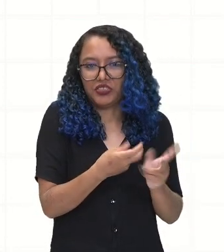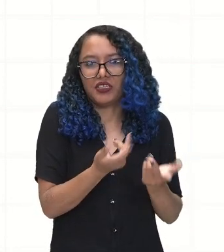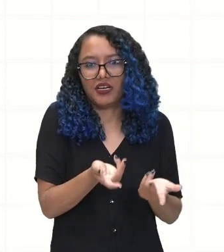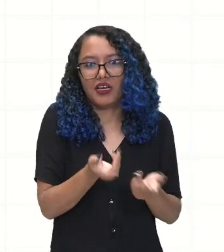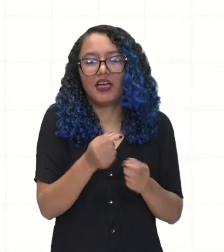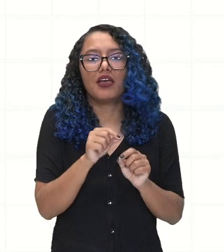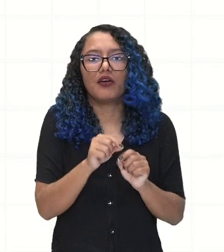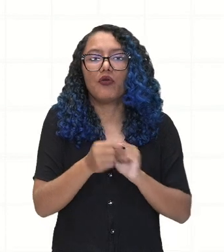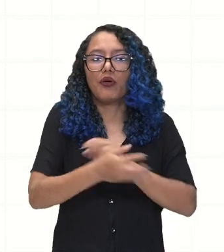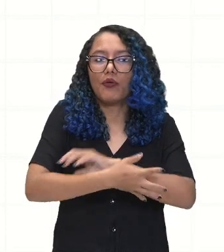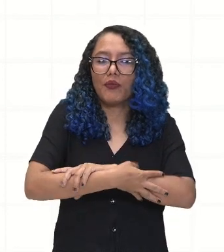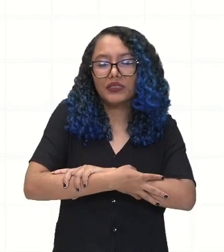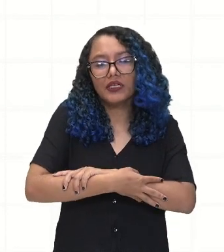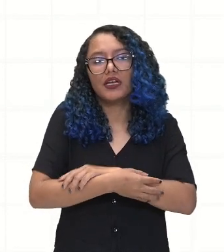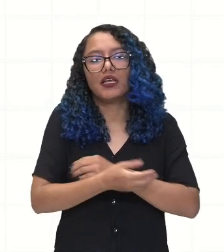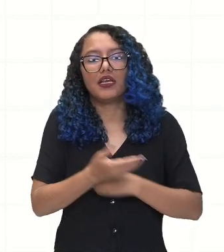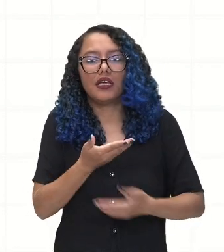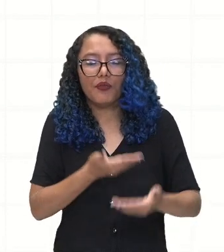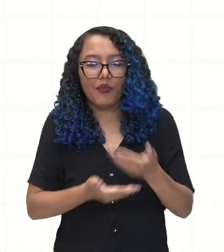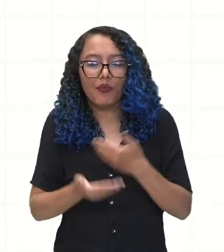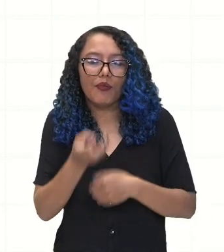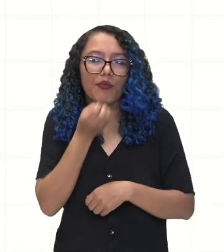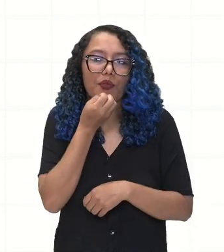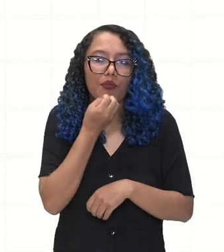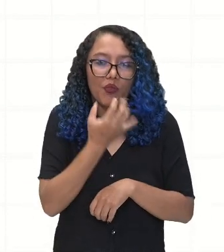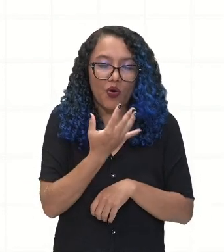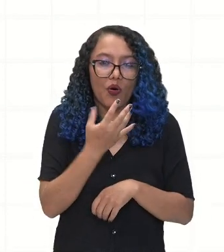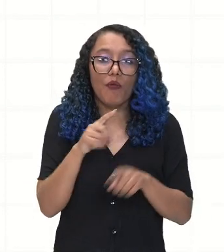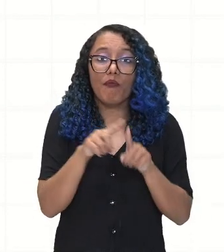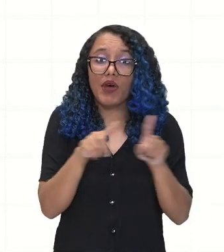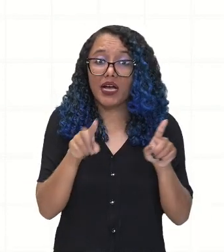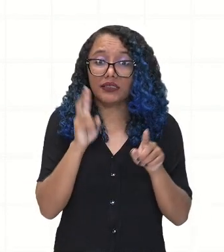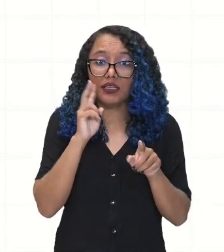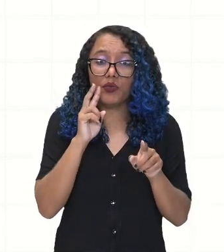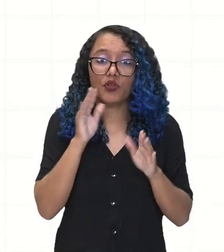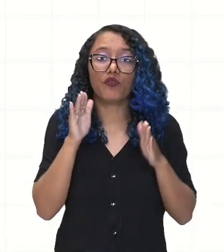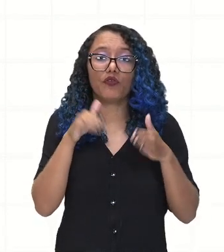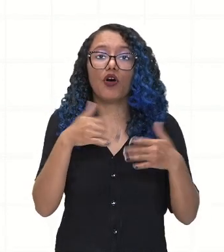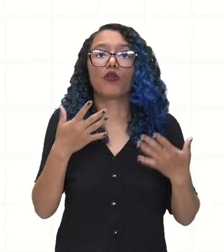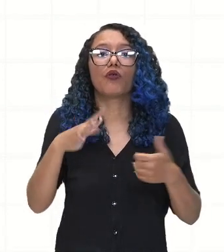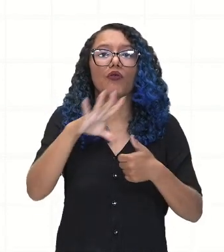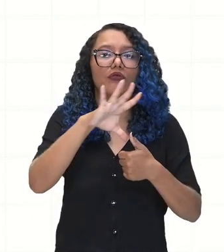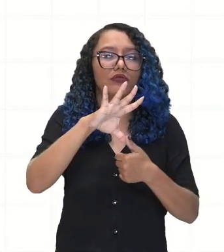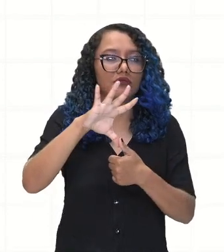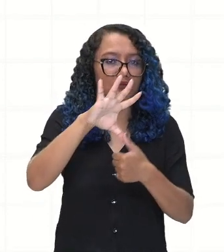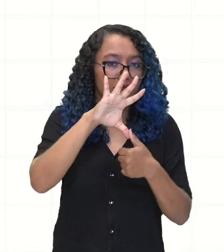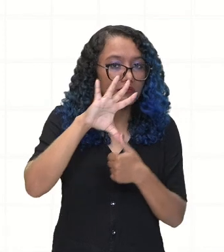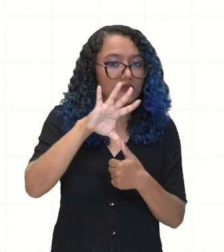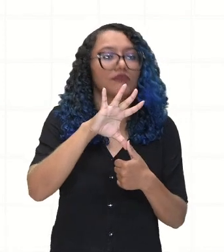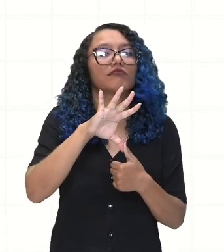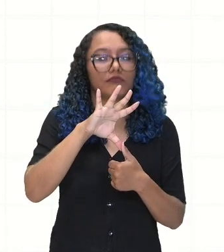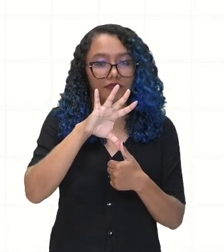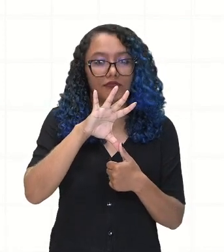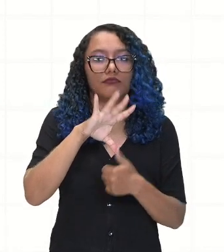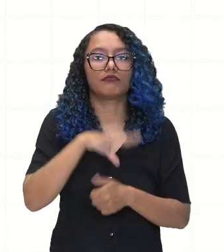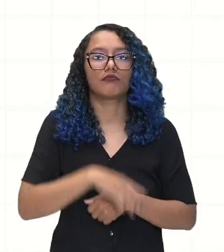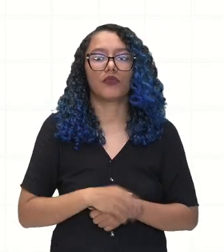ali, amigável. Lembrando que nós estamos falando agora de América do Norte, certo? Continuando,